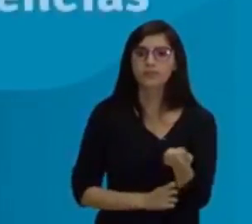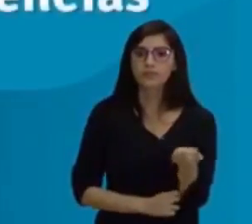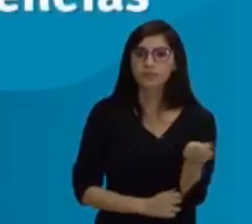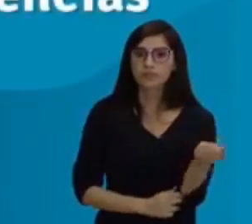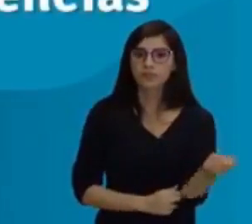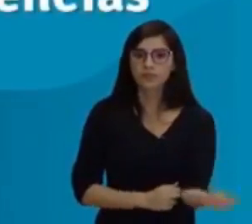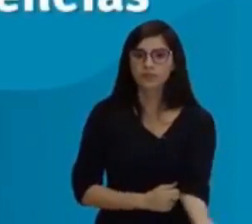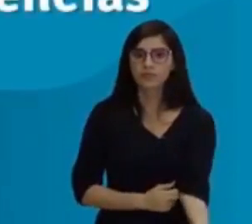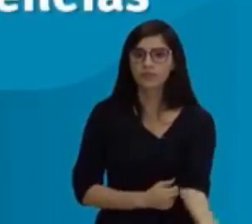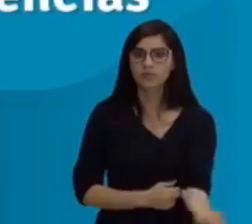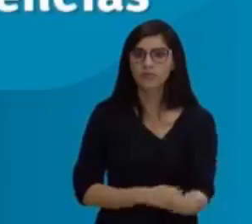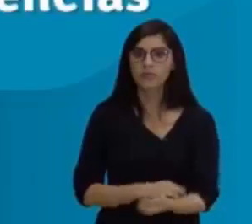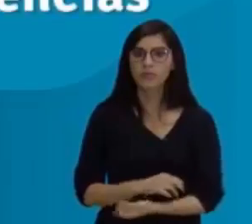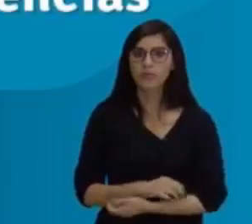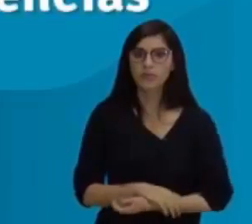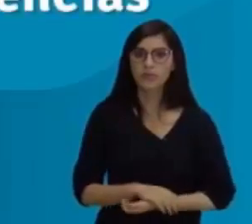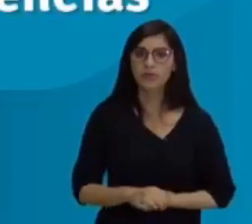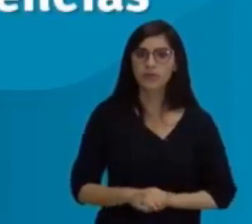vamos vídeo. E aí,